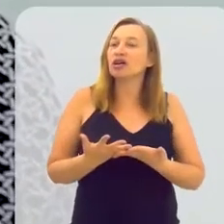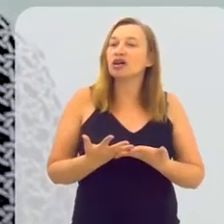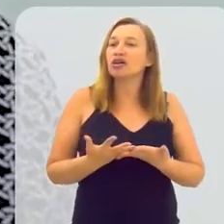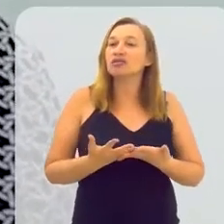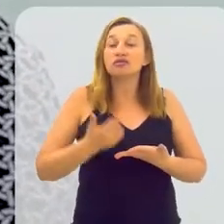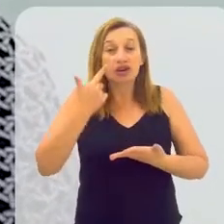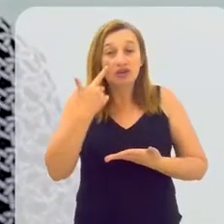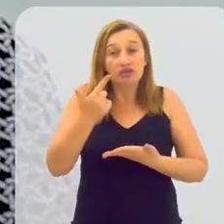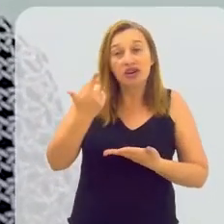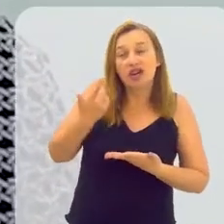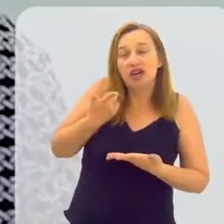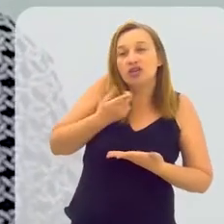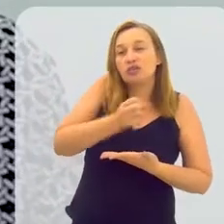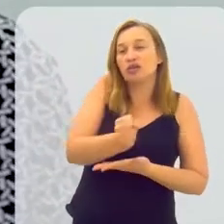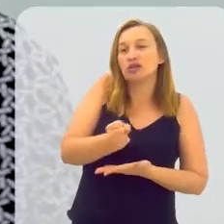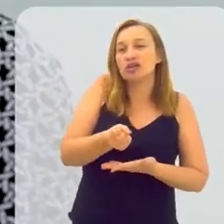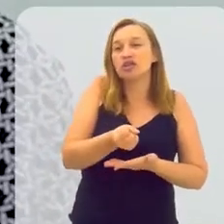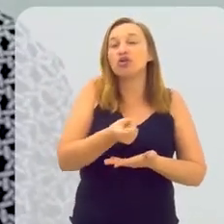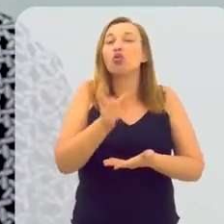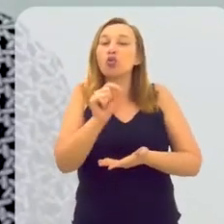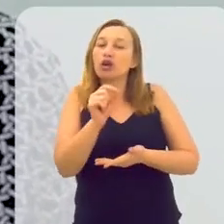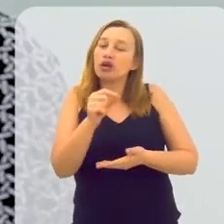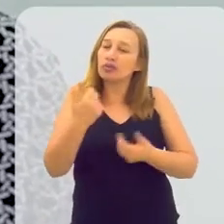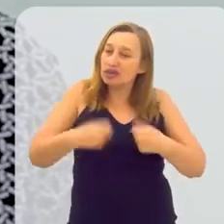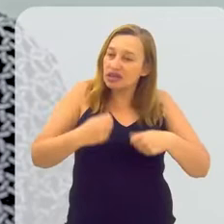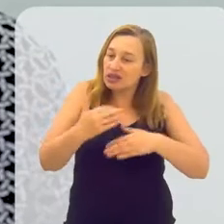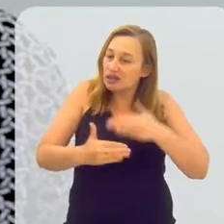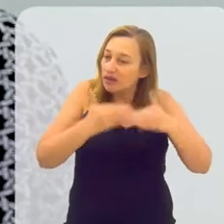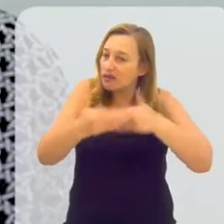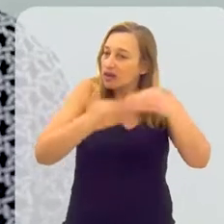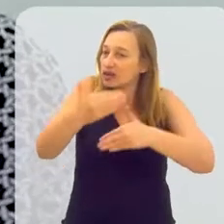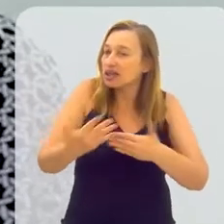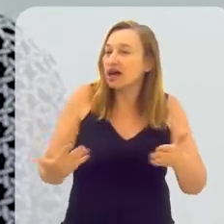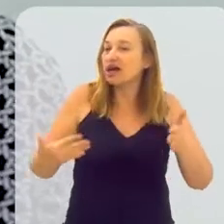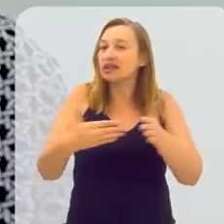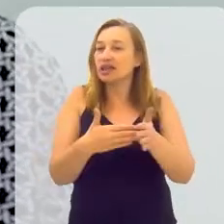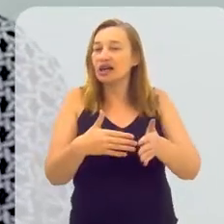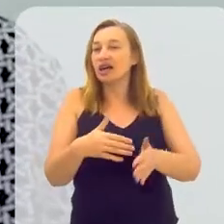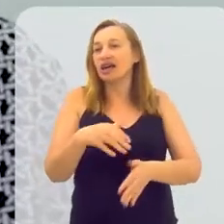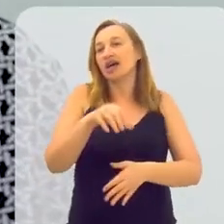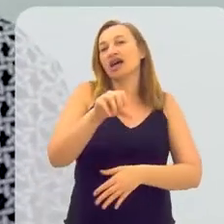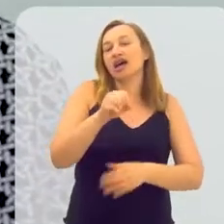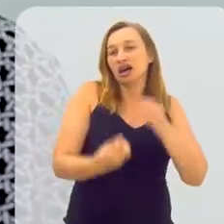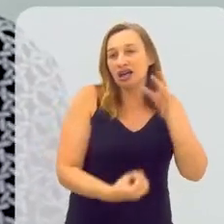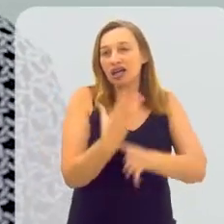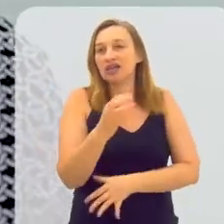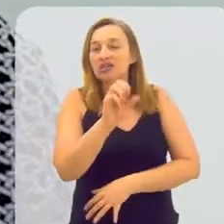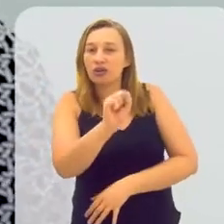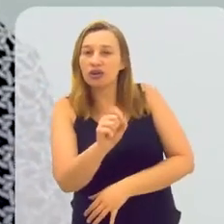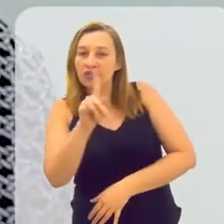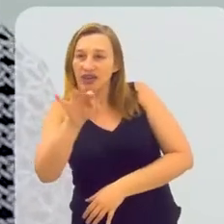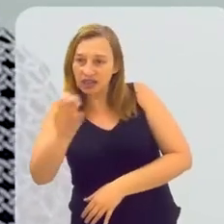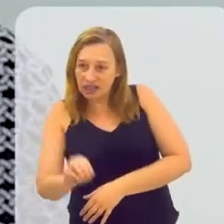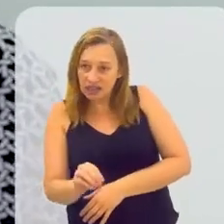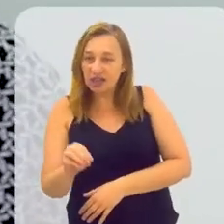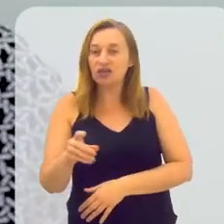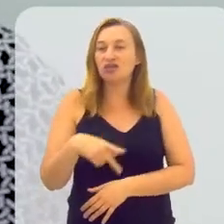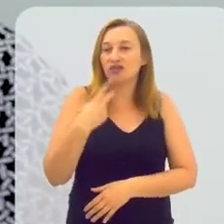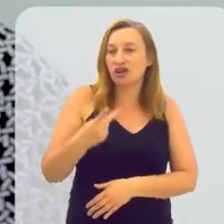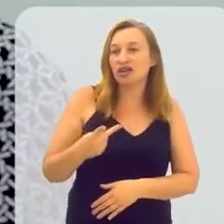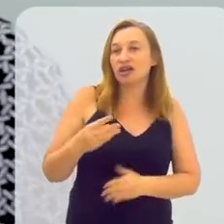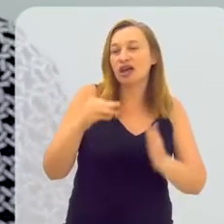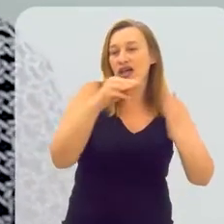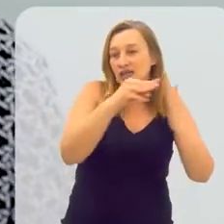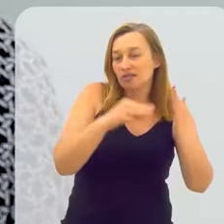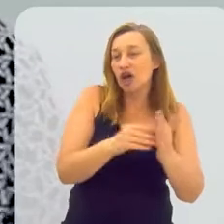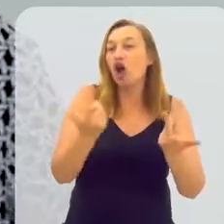as conquistas e o que precisa estar avançando até a construção da oitava edição? E aí, falando das metas